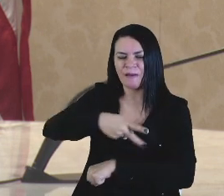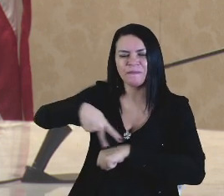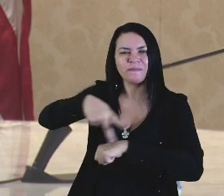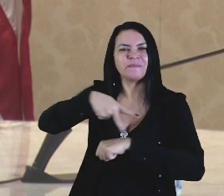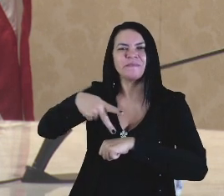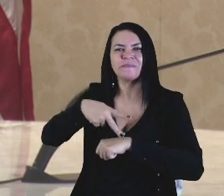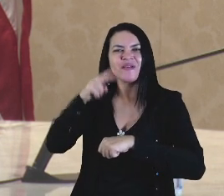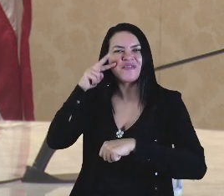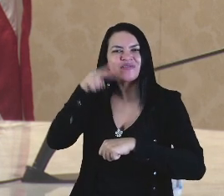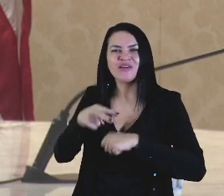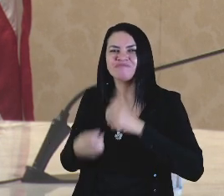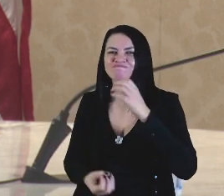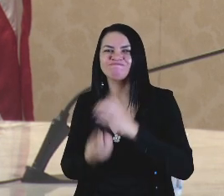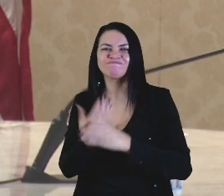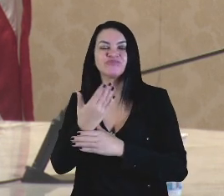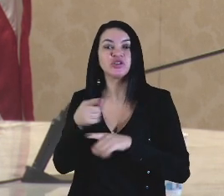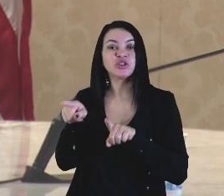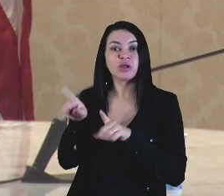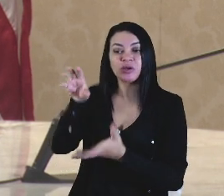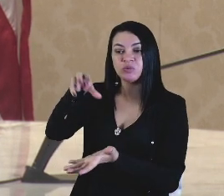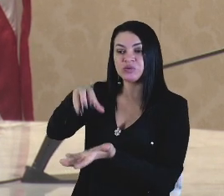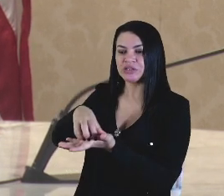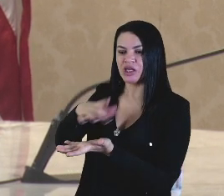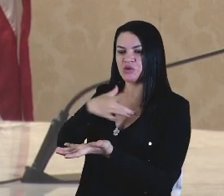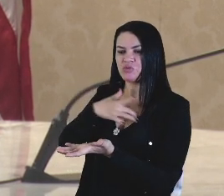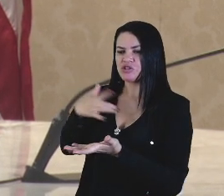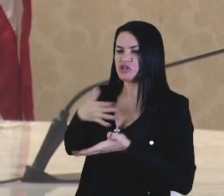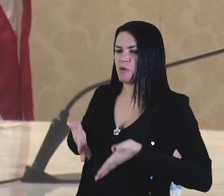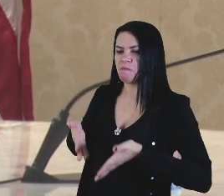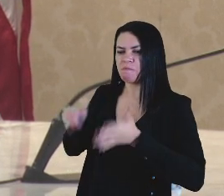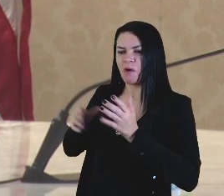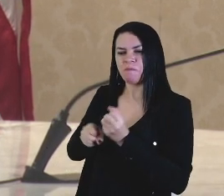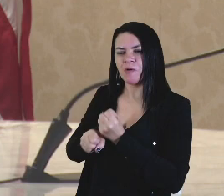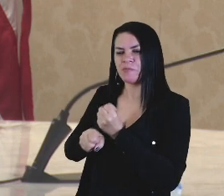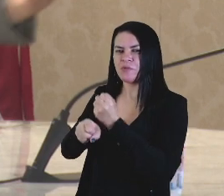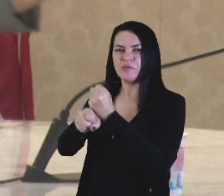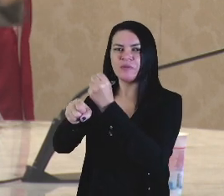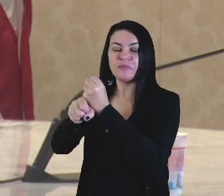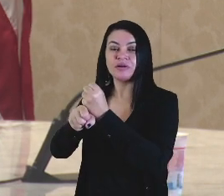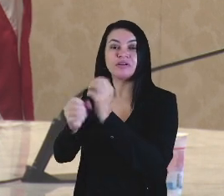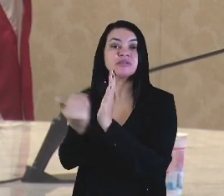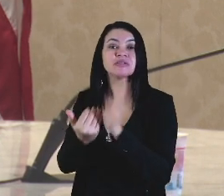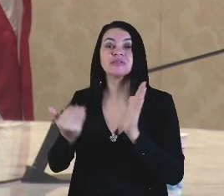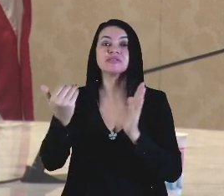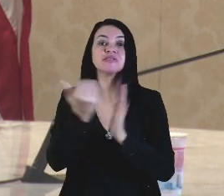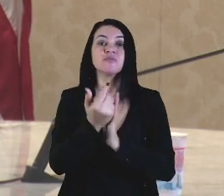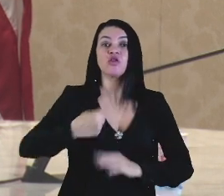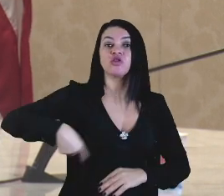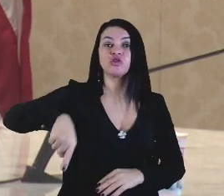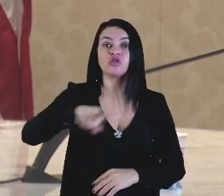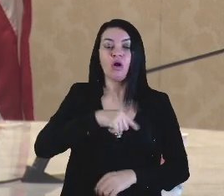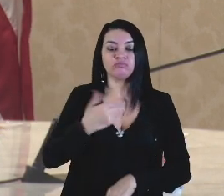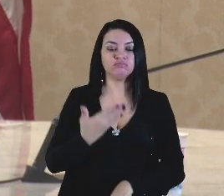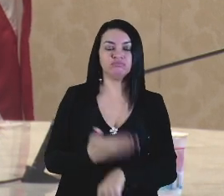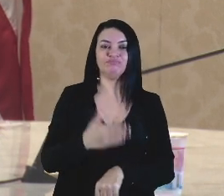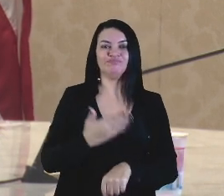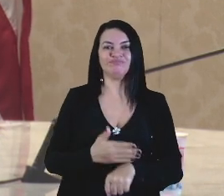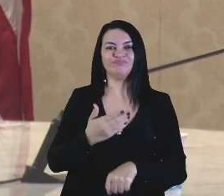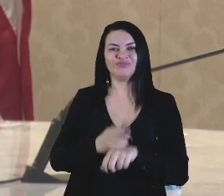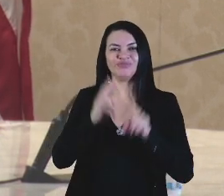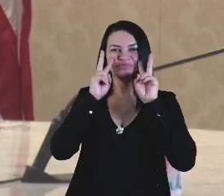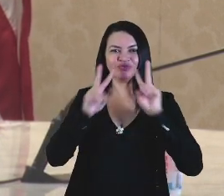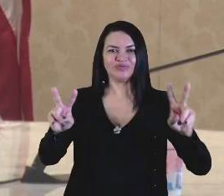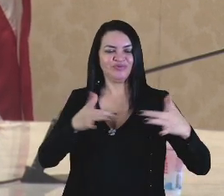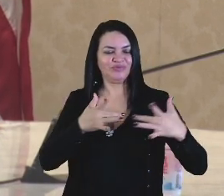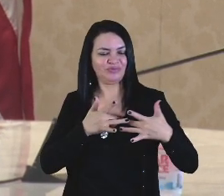ver o grandioso Centro de Ciências da Saúde sendo erguido, e acima de tudo para exercermos presencialmente essa